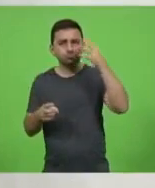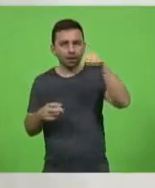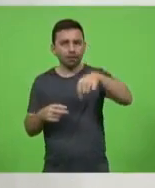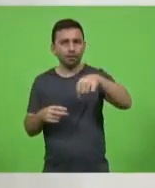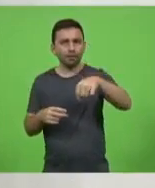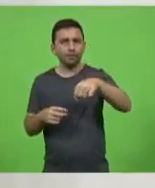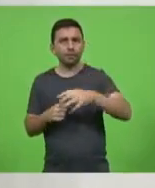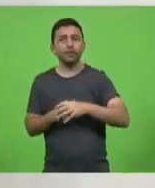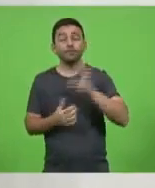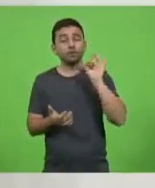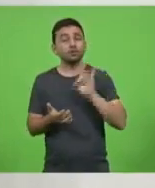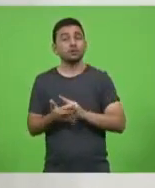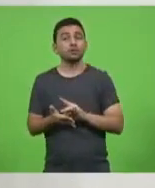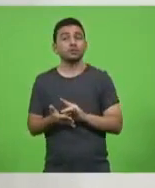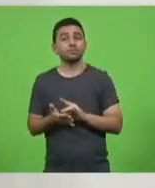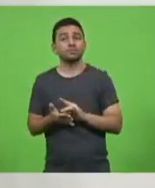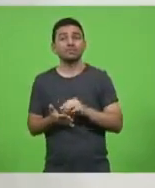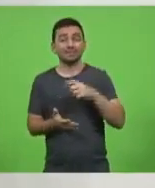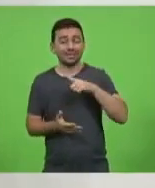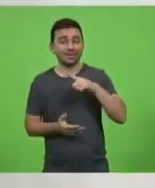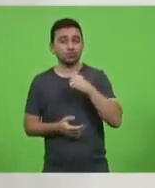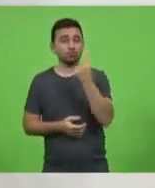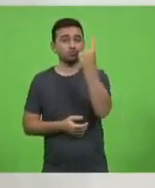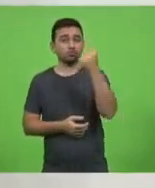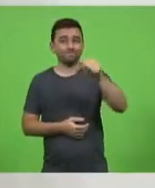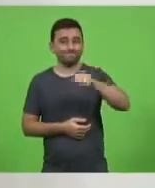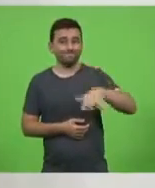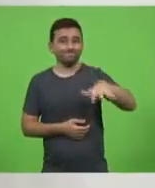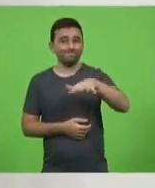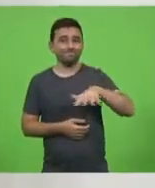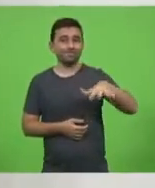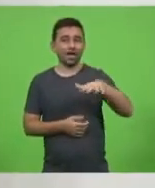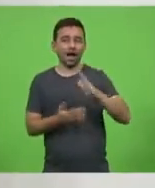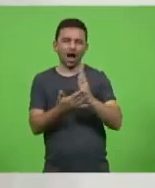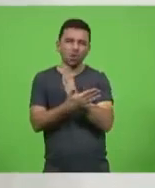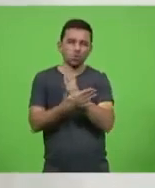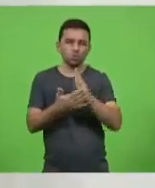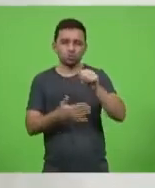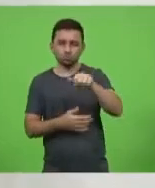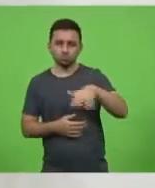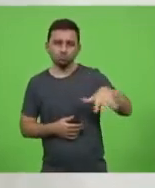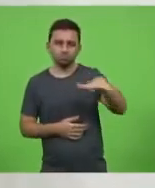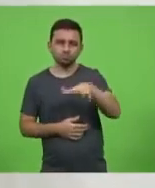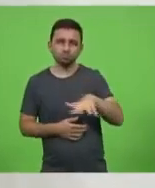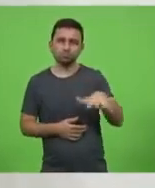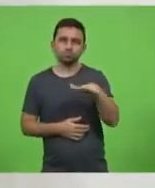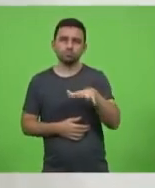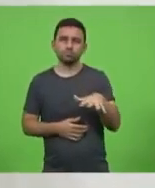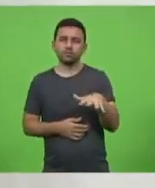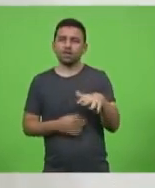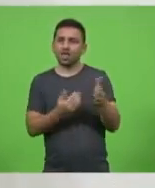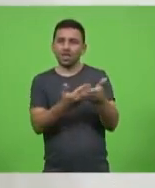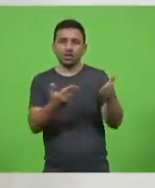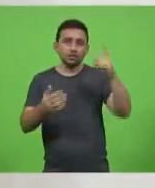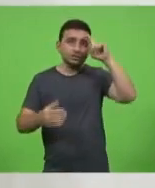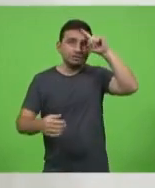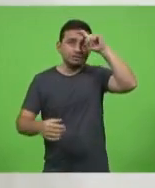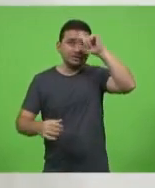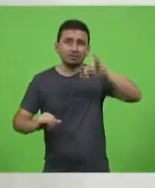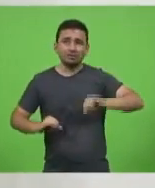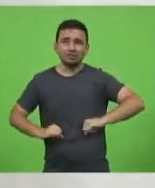de fato, nós temos um setor ou alguns setores que estão passando por dificuldade.